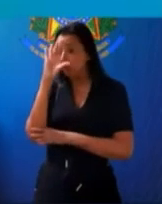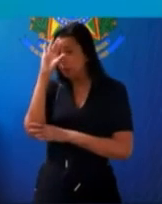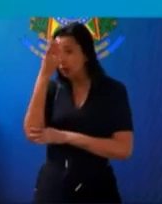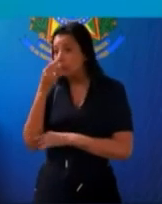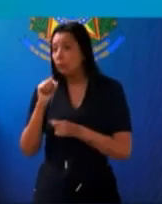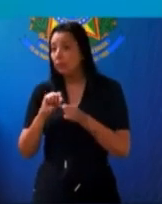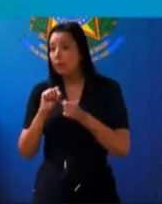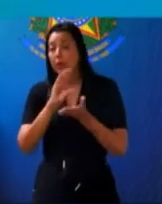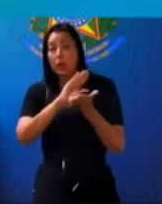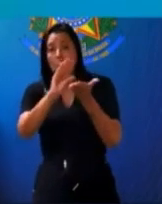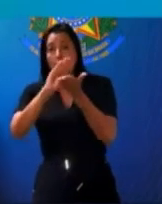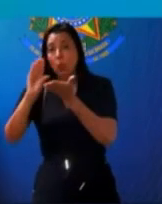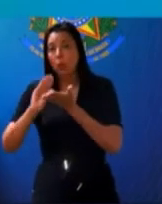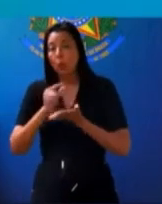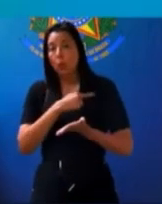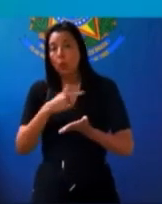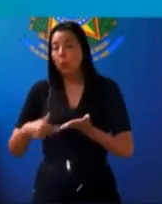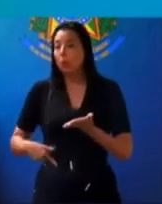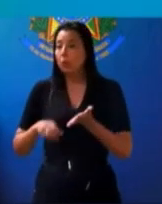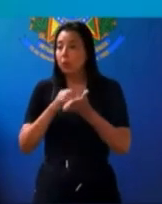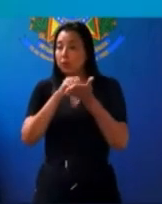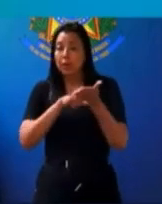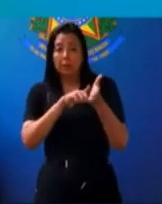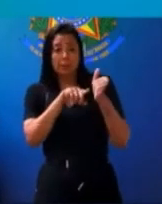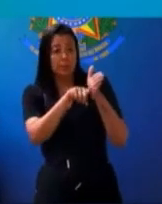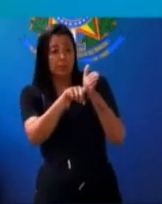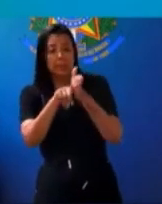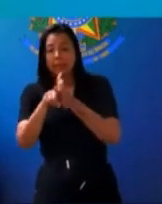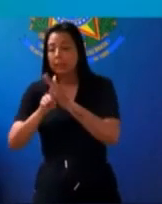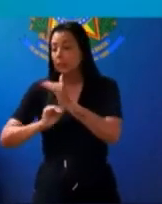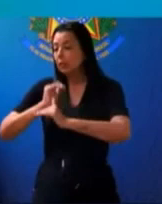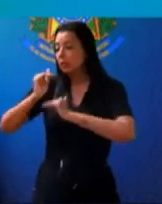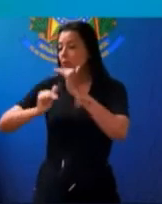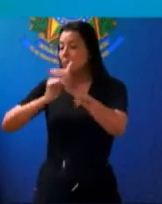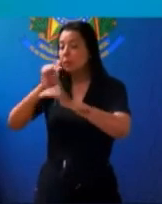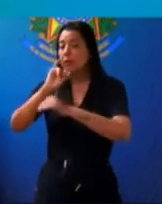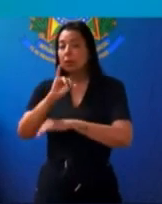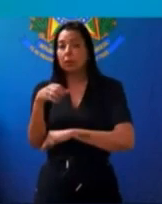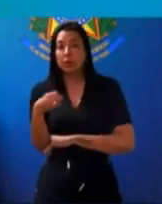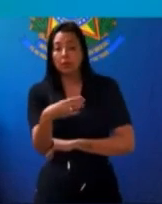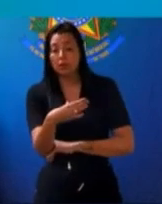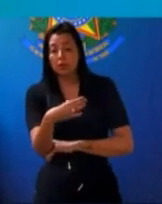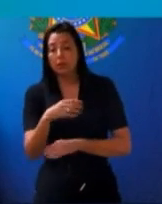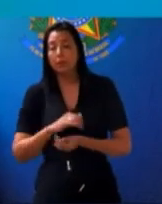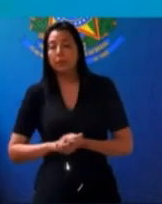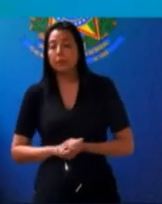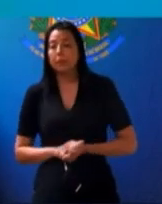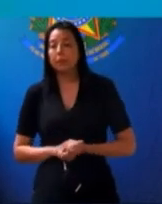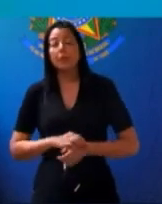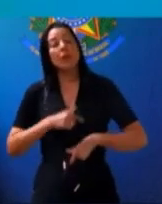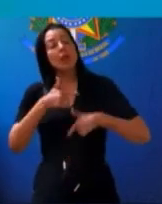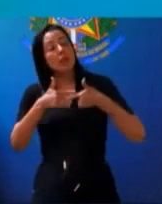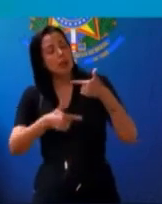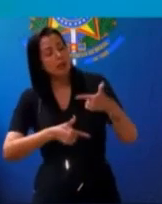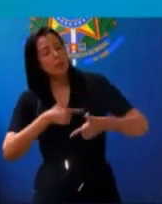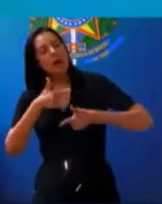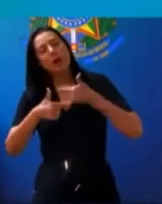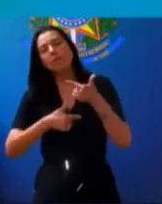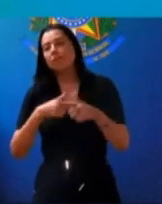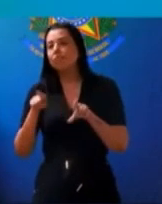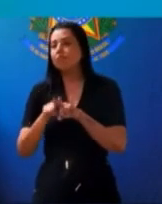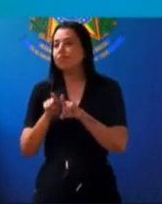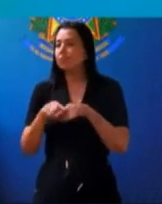assegurar recursos públicos para as atividades de pesquisa, desenvolvimento e inovação. Trabalharemos ainda pela